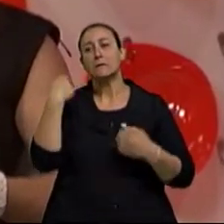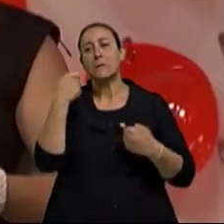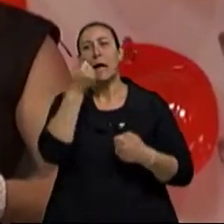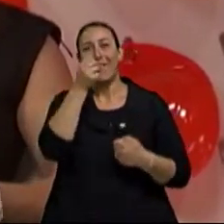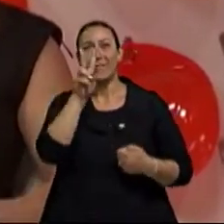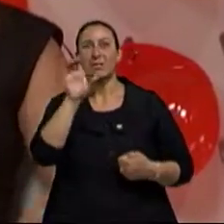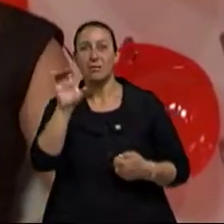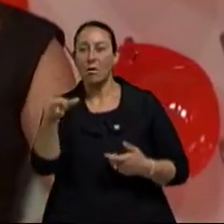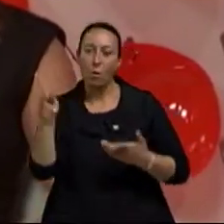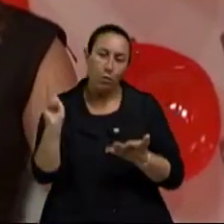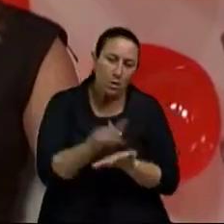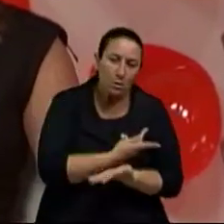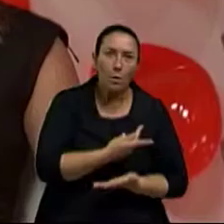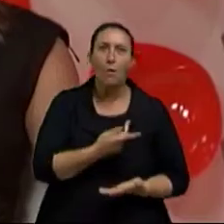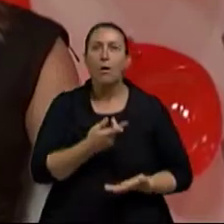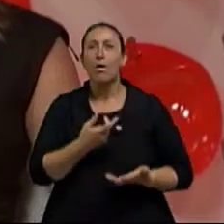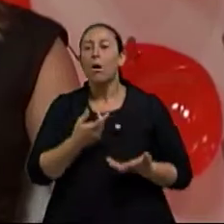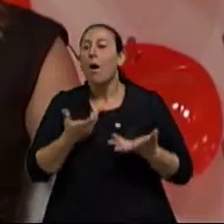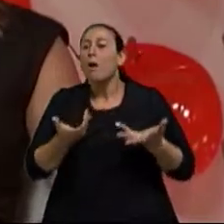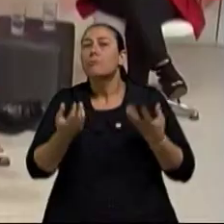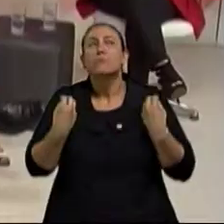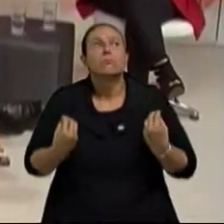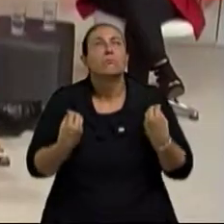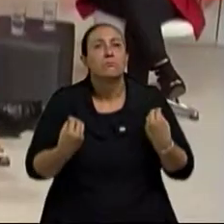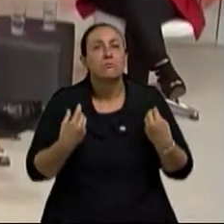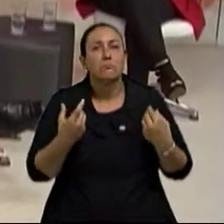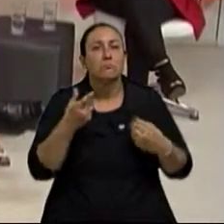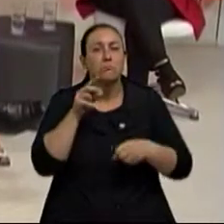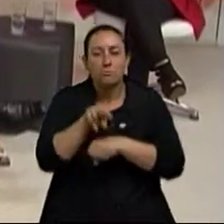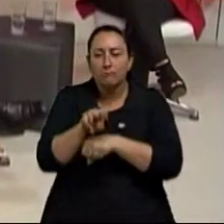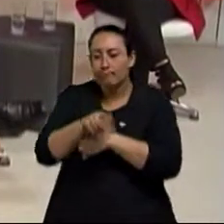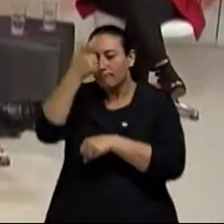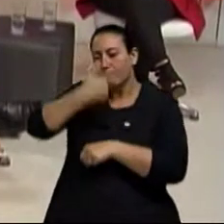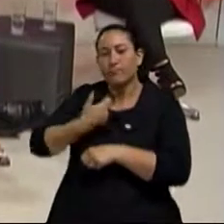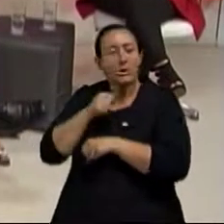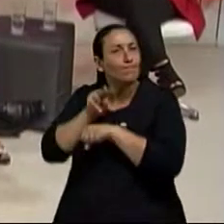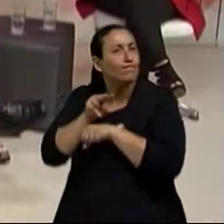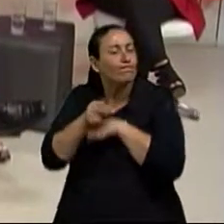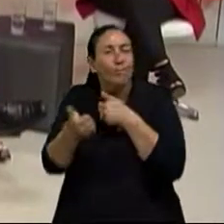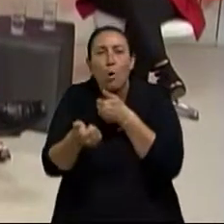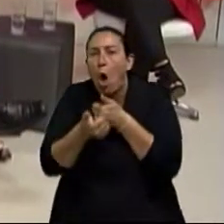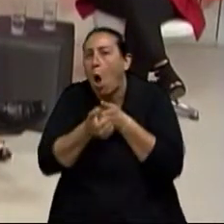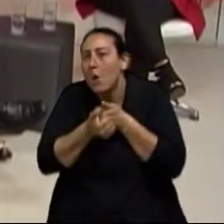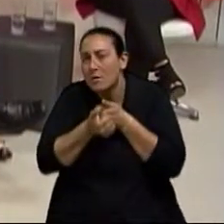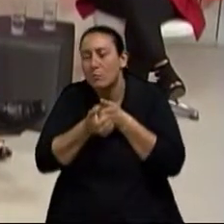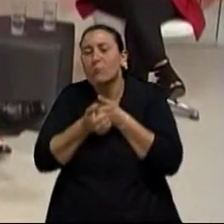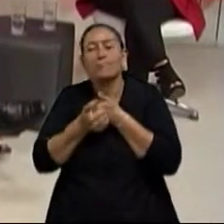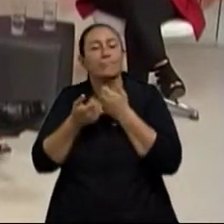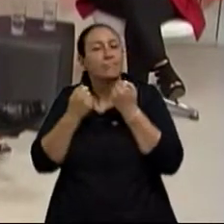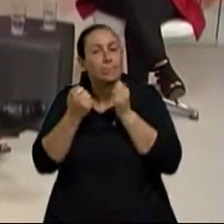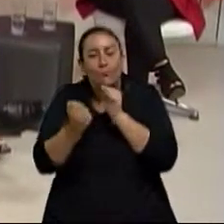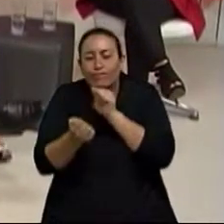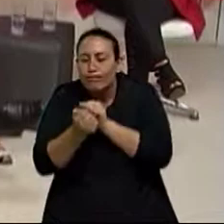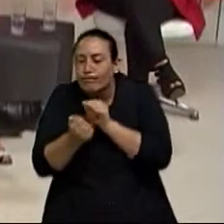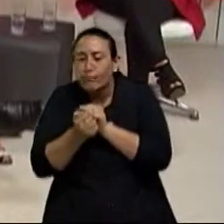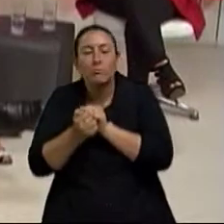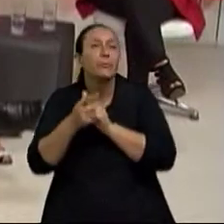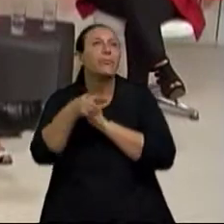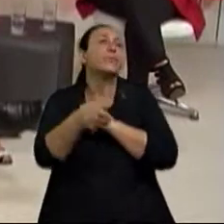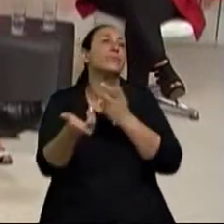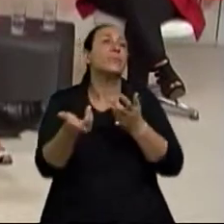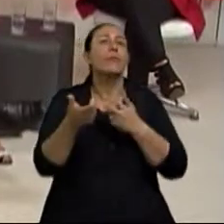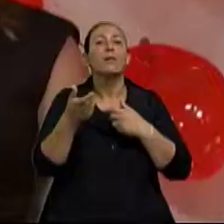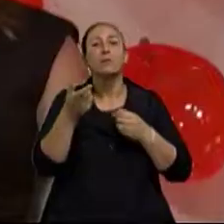cuidador em casa para essa pessoa idosa. E aí, esse vínculo com a enfermagem tem que ser muito próximo? Esse vínculo tem que ser próximo. Nesse caso,